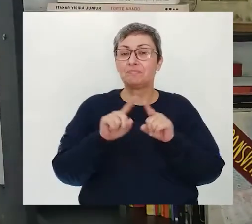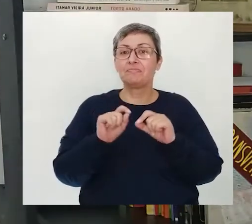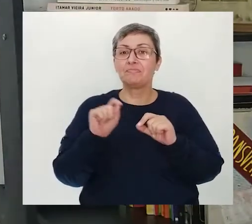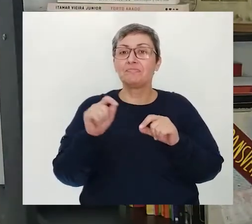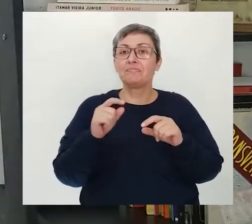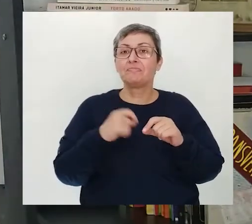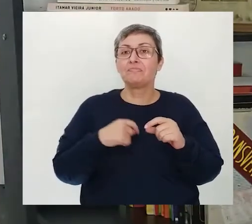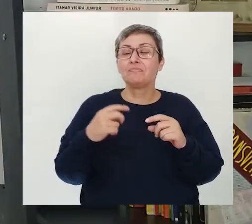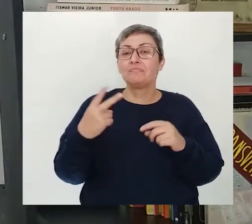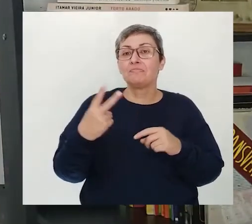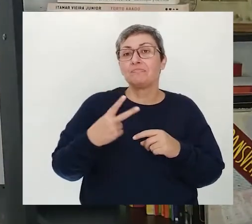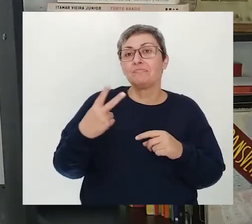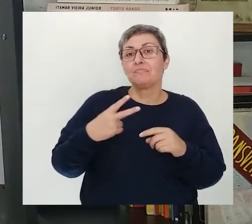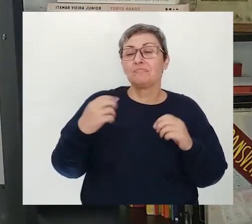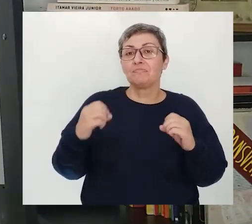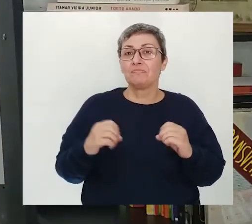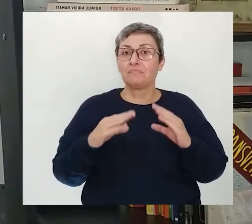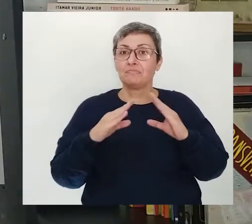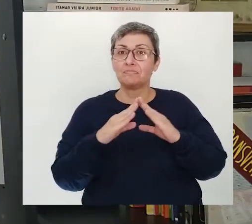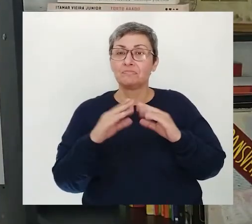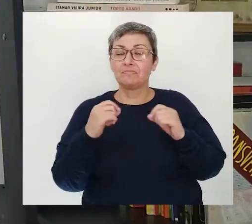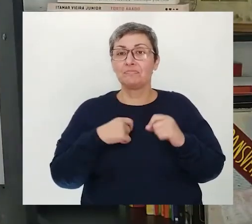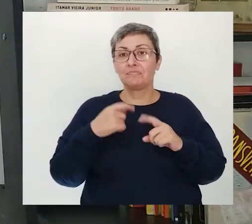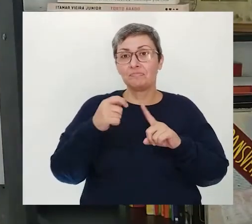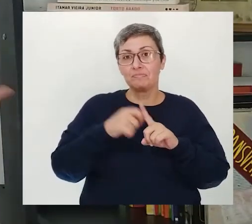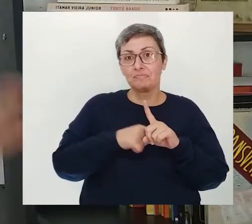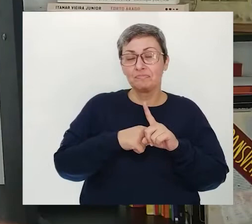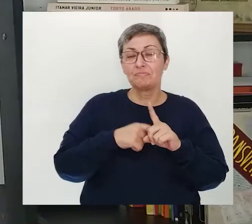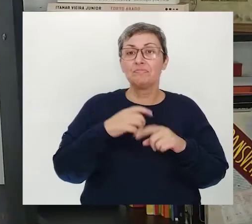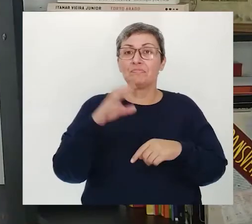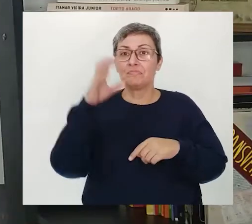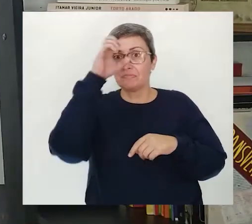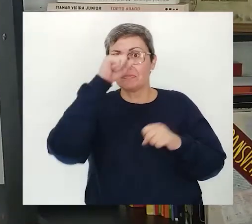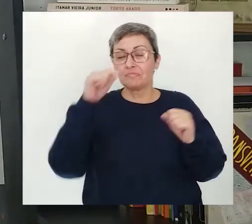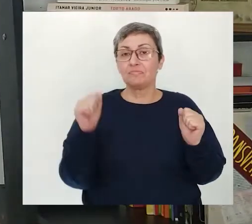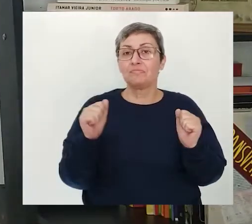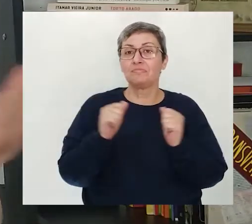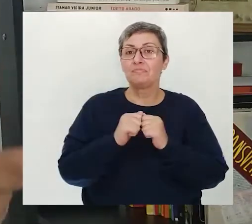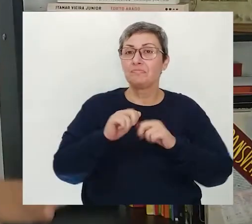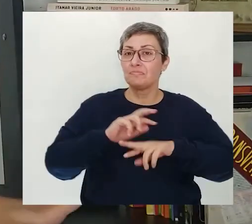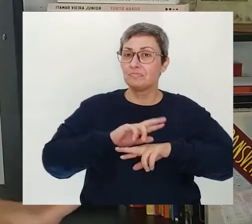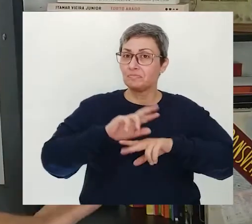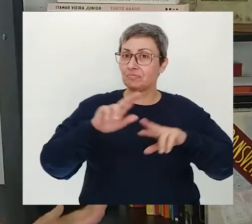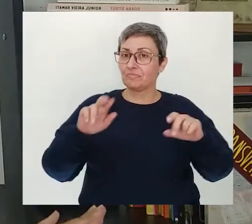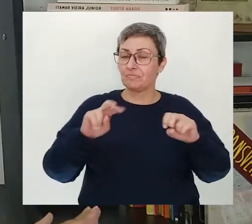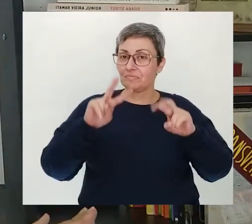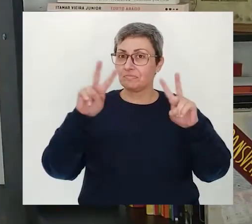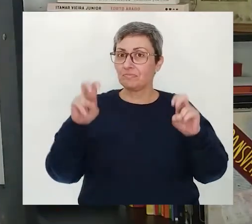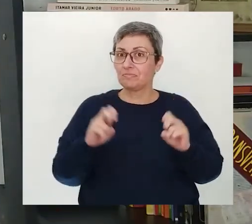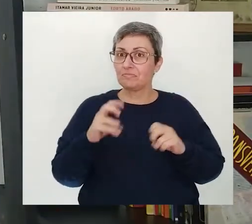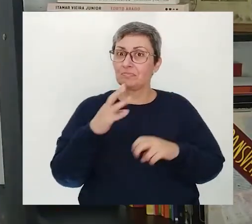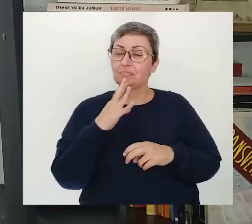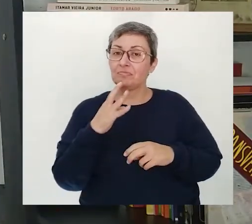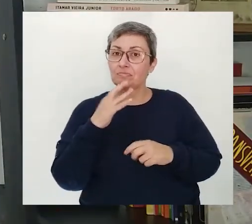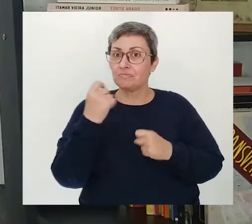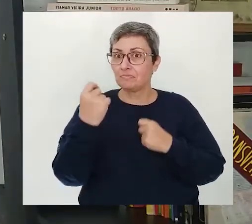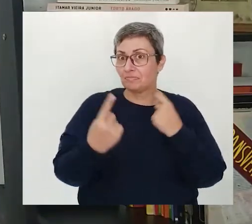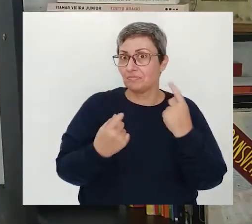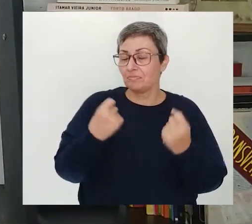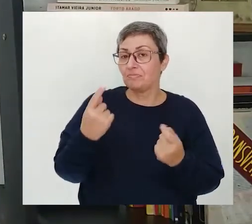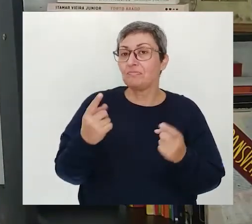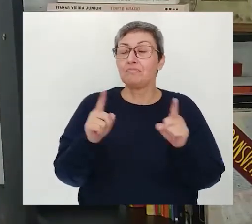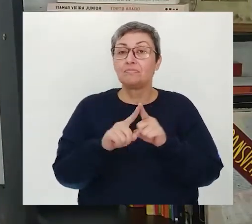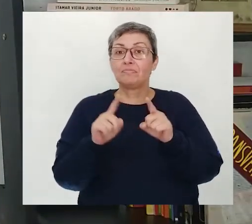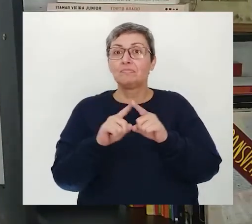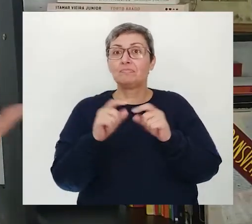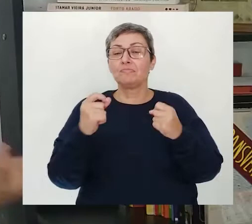Esse é o nosso segundo programa do mês e a gente vai aprender juntos e juntas sobre vários temas já conhecidos por alguns de vocês